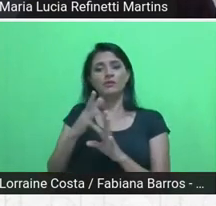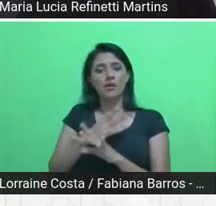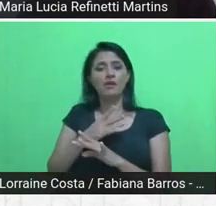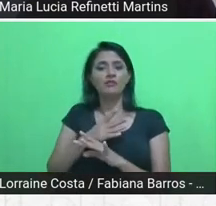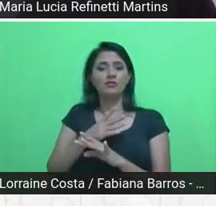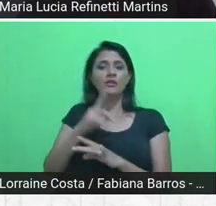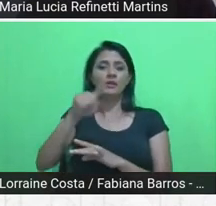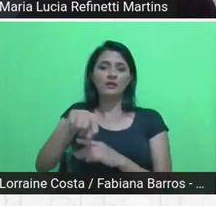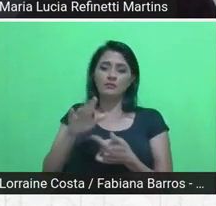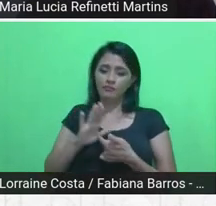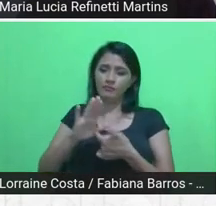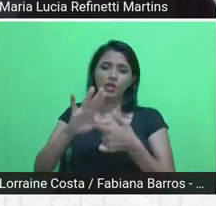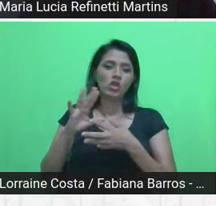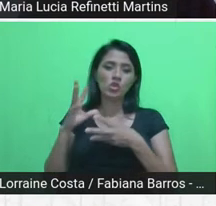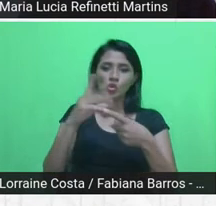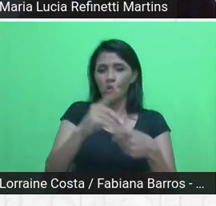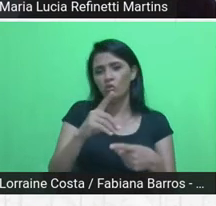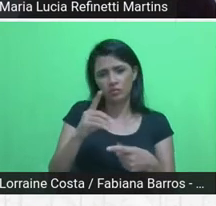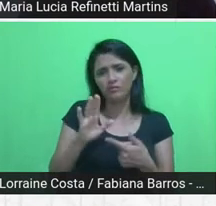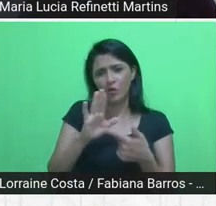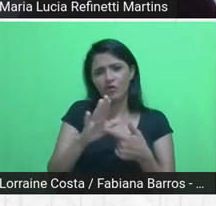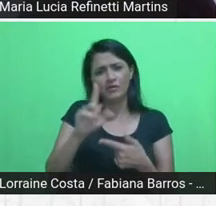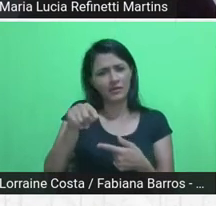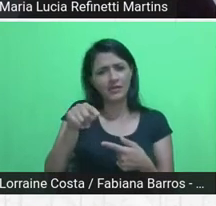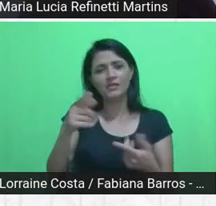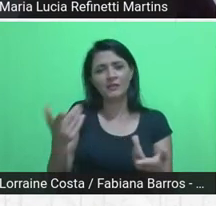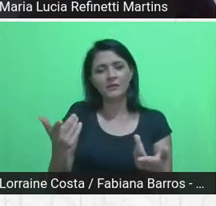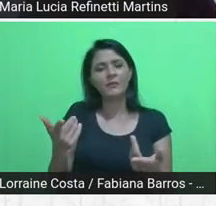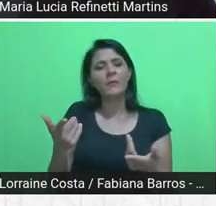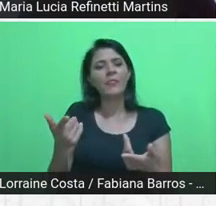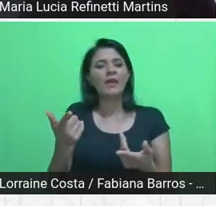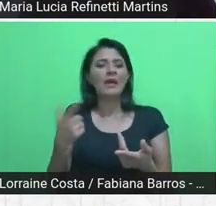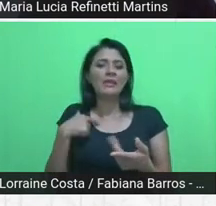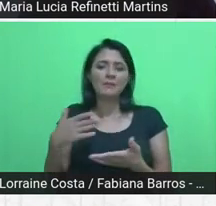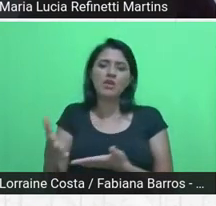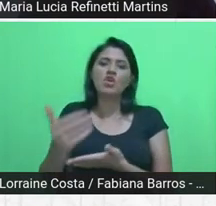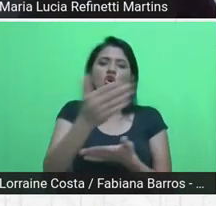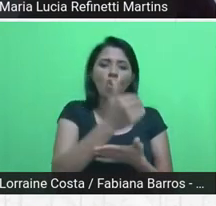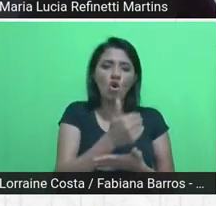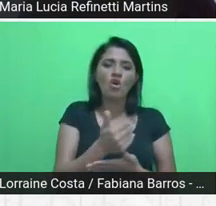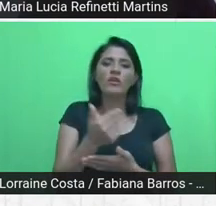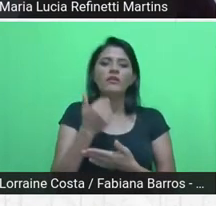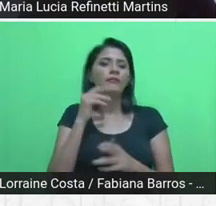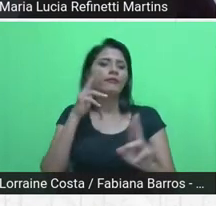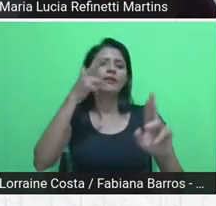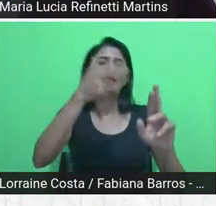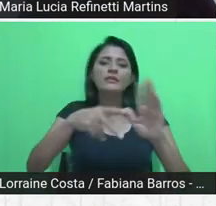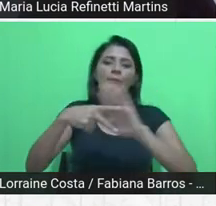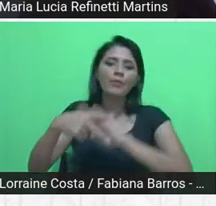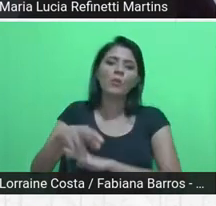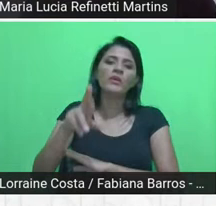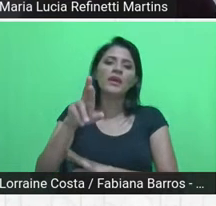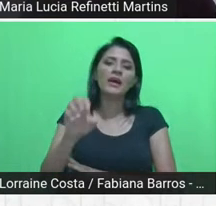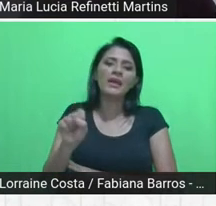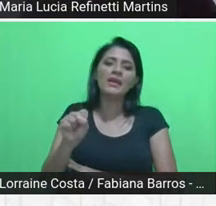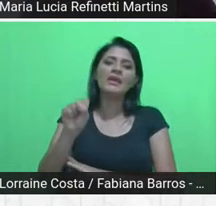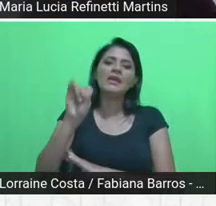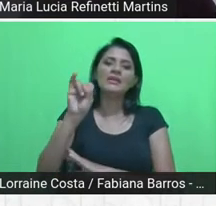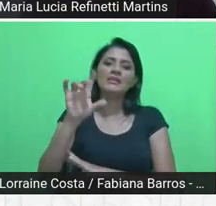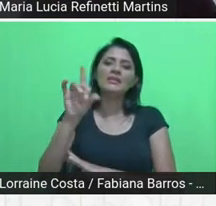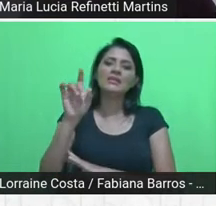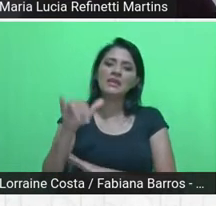os casos aqui presentes, recolhe referências da residência médica e, particularmente, da residência